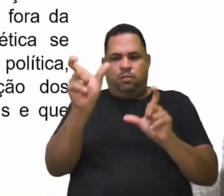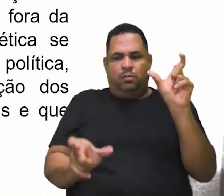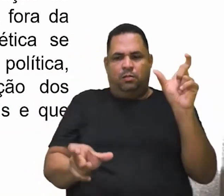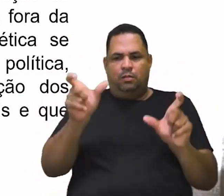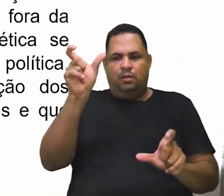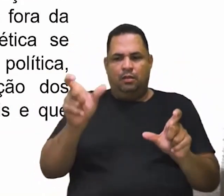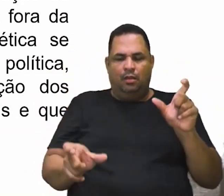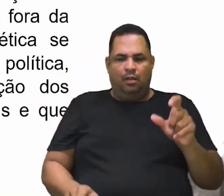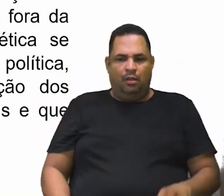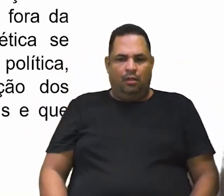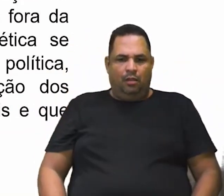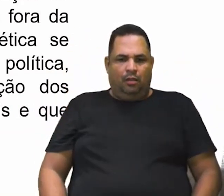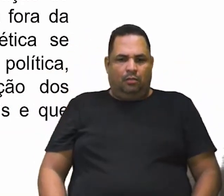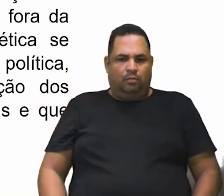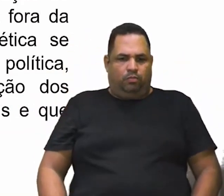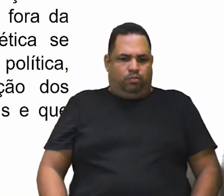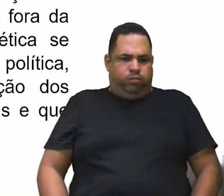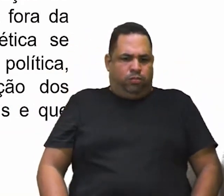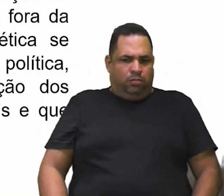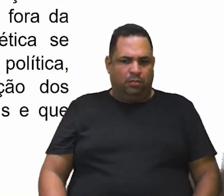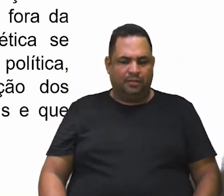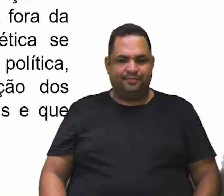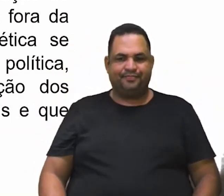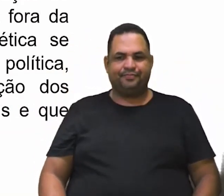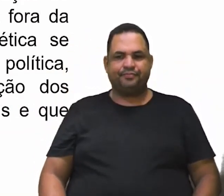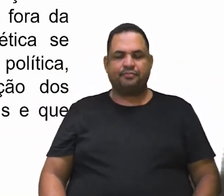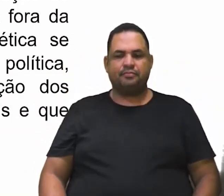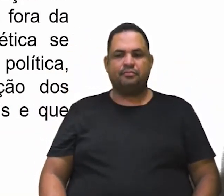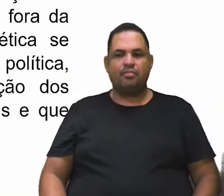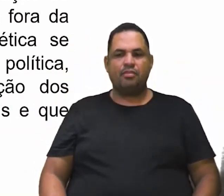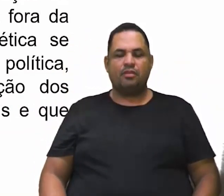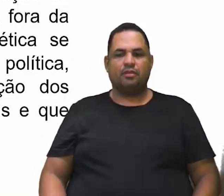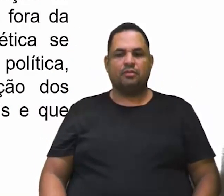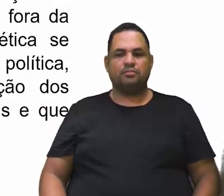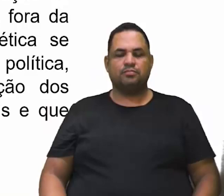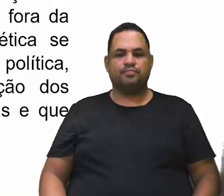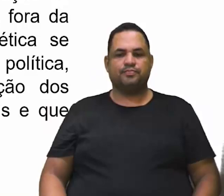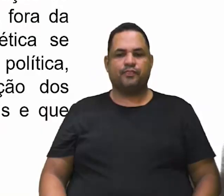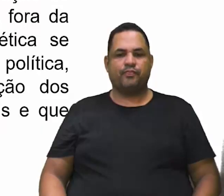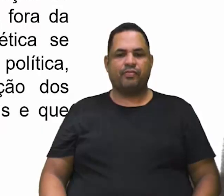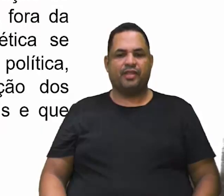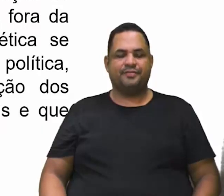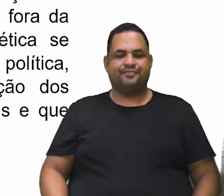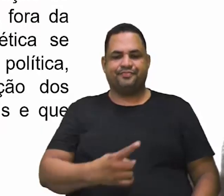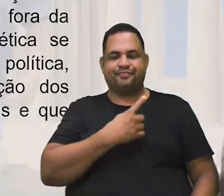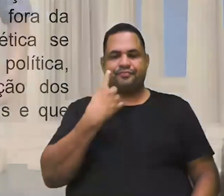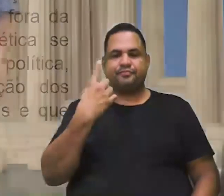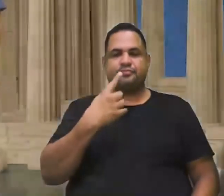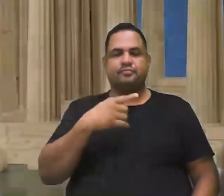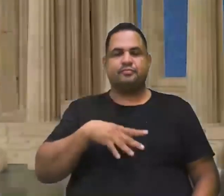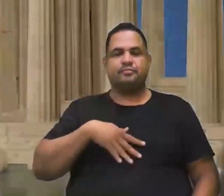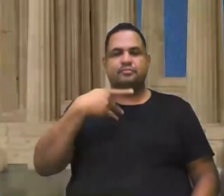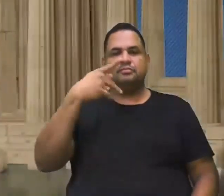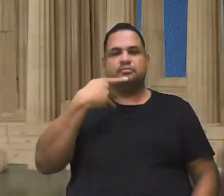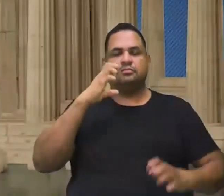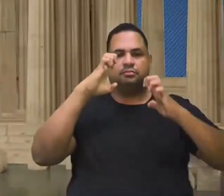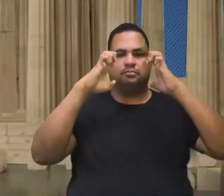que interligam os indivíduos entre si. Veja bem, nós falamos da ética, olha, vem aqui comigo.